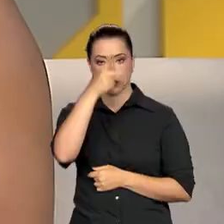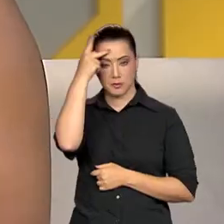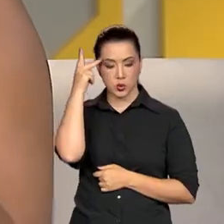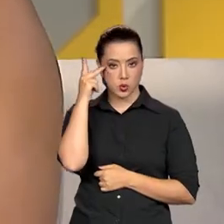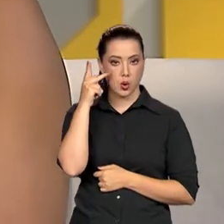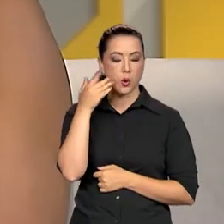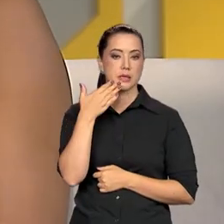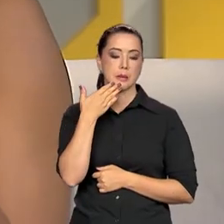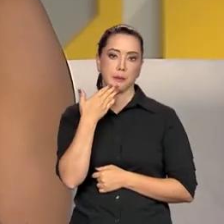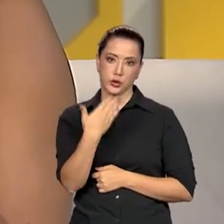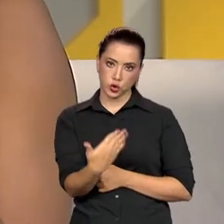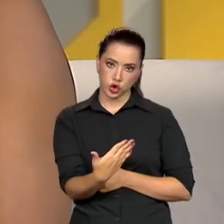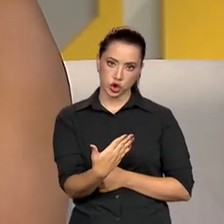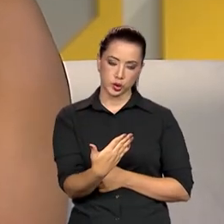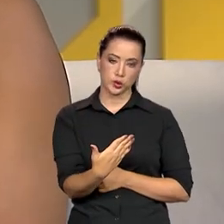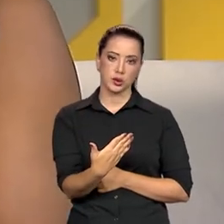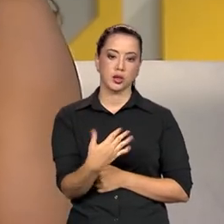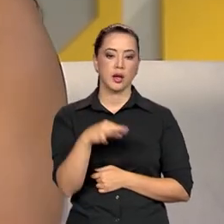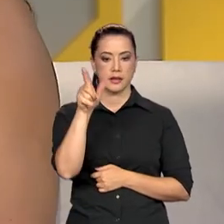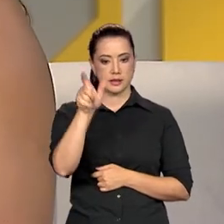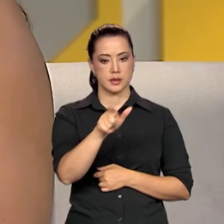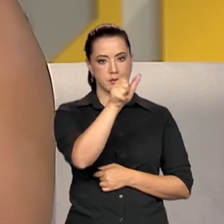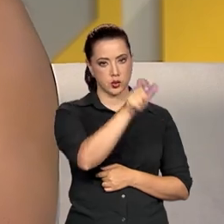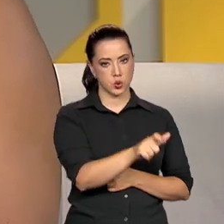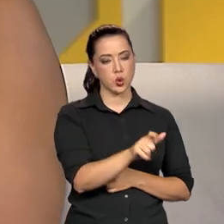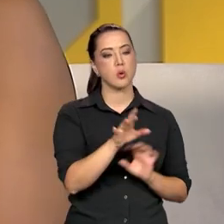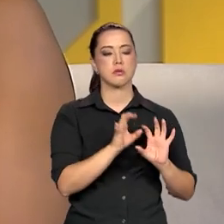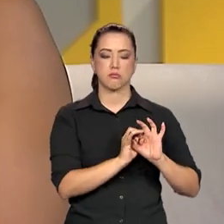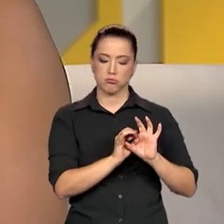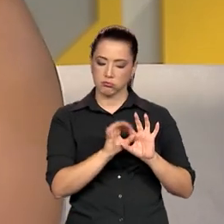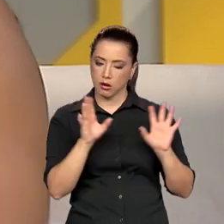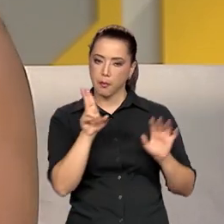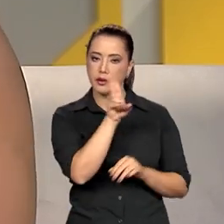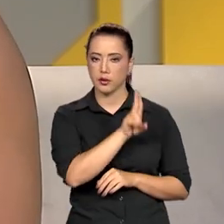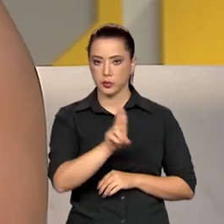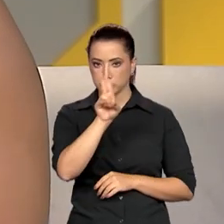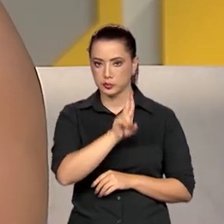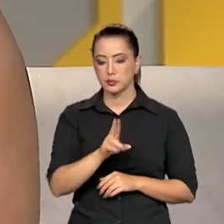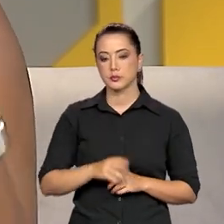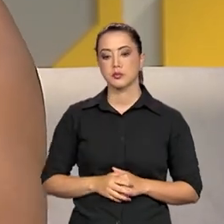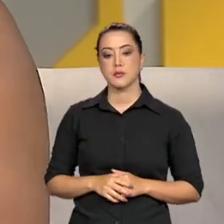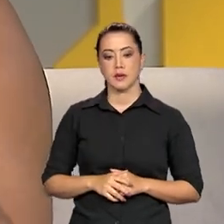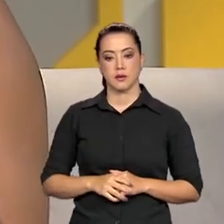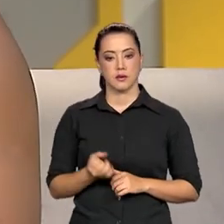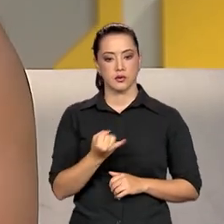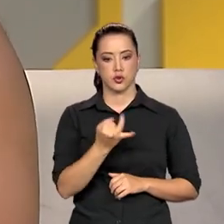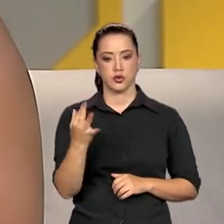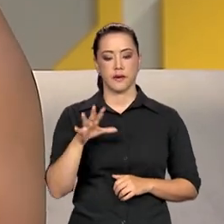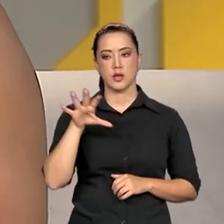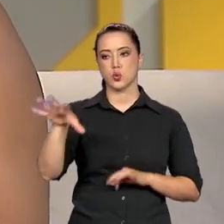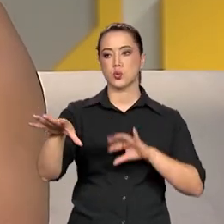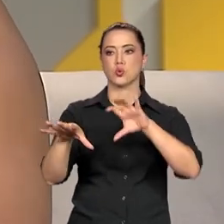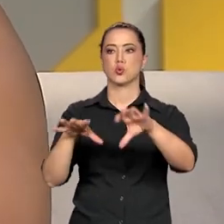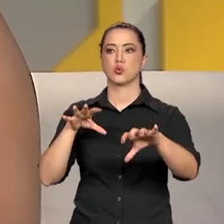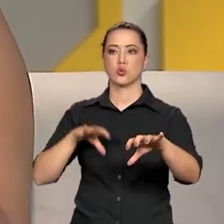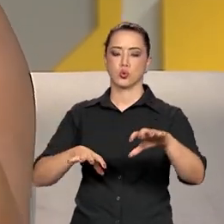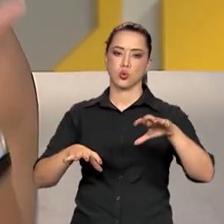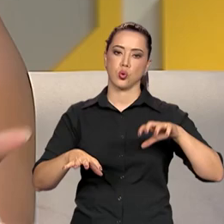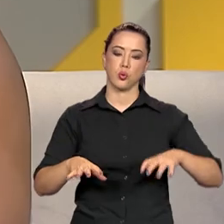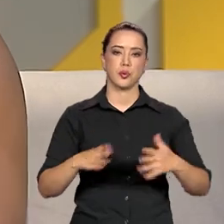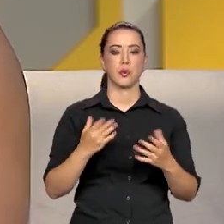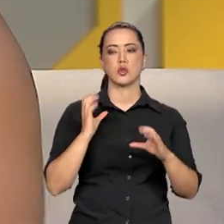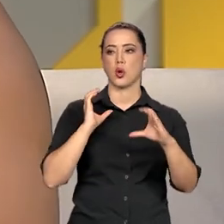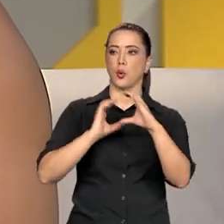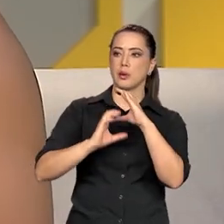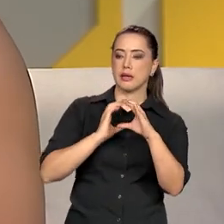peça, tudo com a autorização dos candidatos e candidatas, né? Para depois encaminharmos diversas áreas, assim. A gente tinha desde